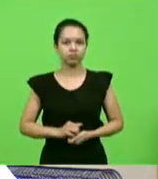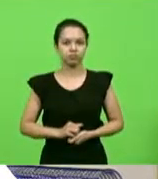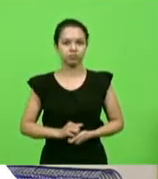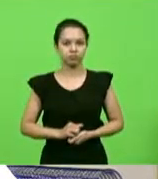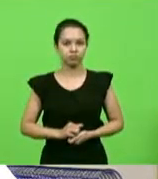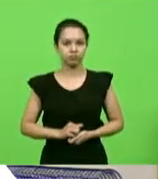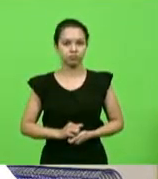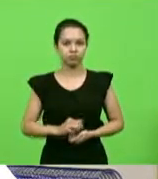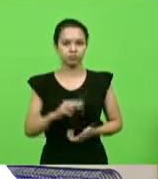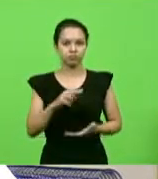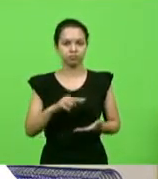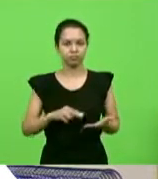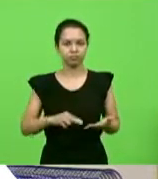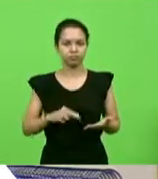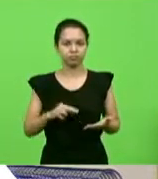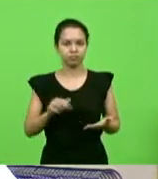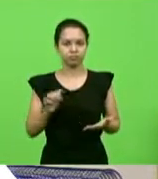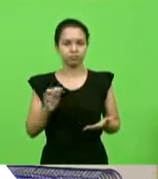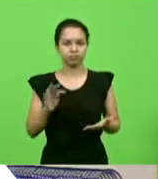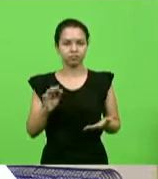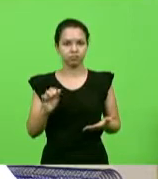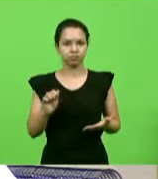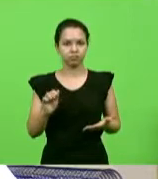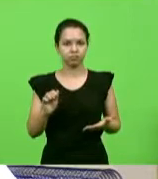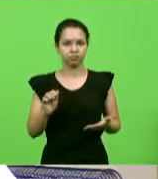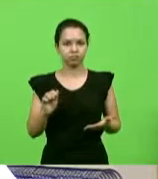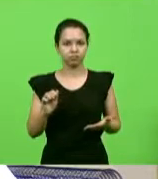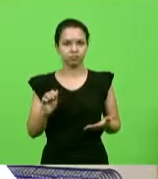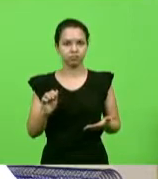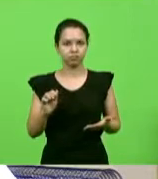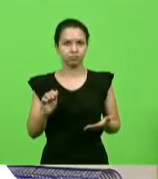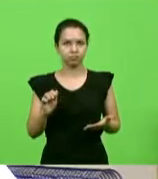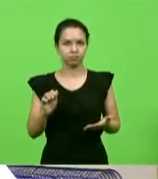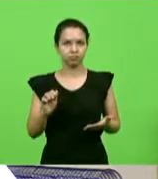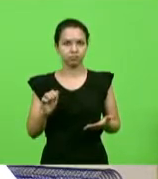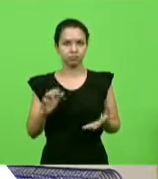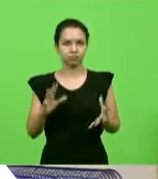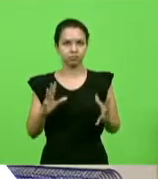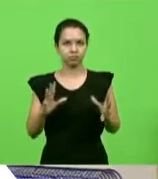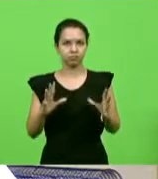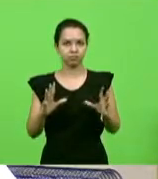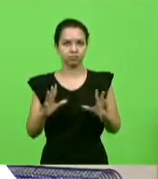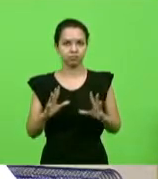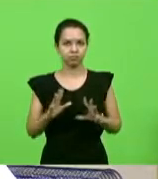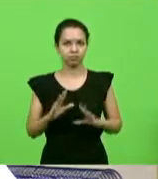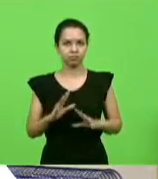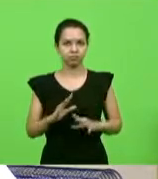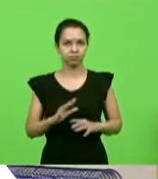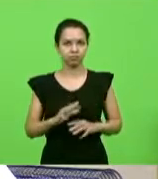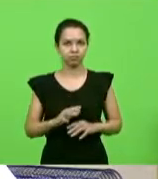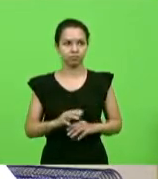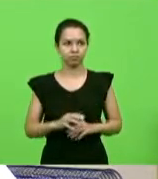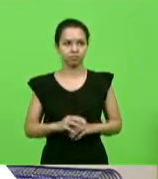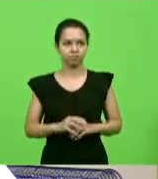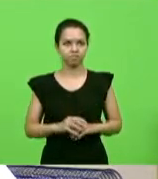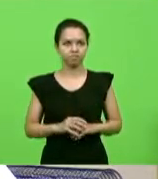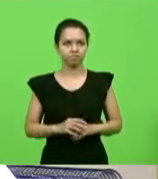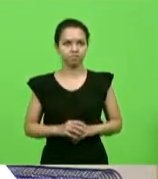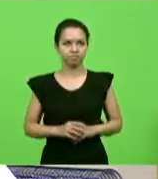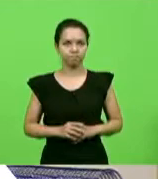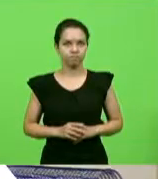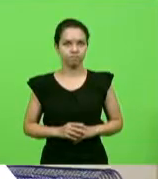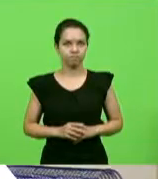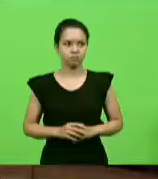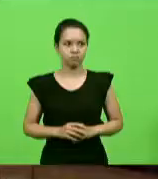ata da sessão anterior ao lado do grande deputado Fabiano da Luz, também que é do Oeste de Santa Catarina. Aliás, somos